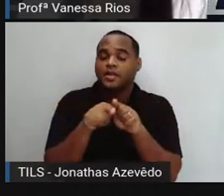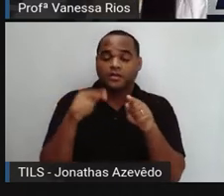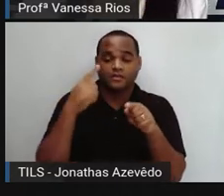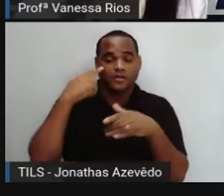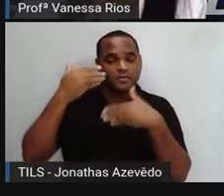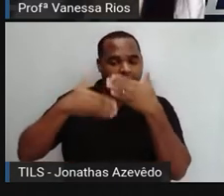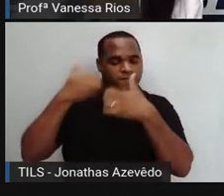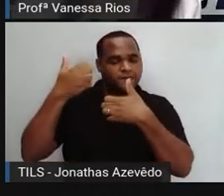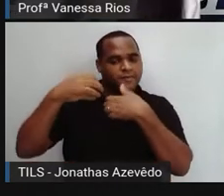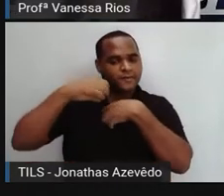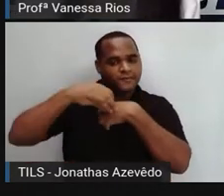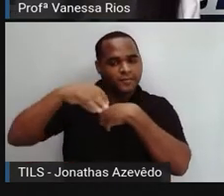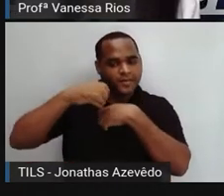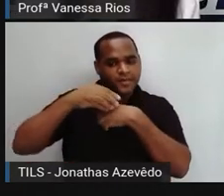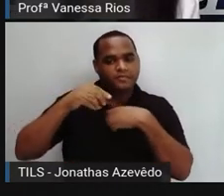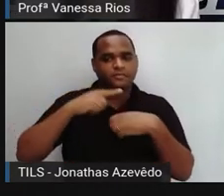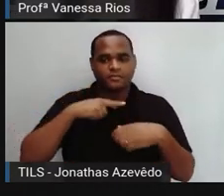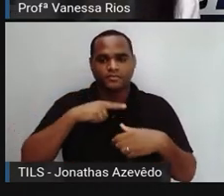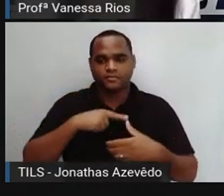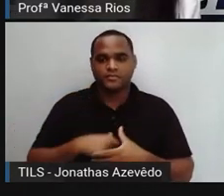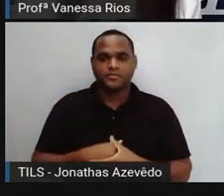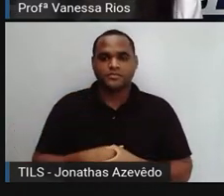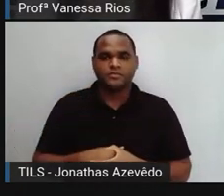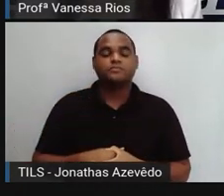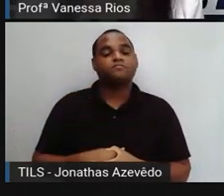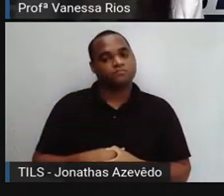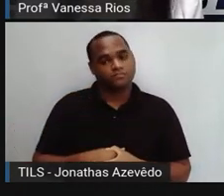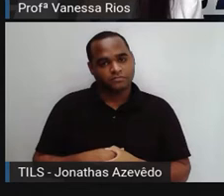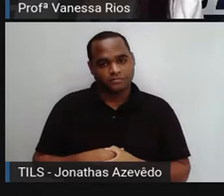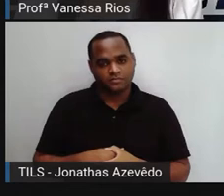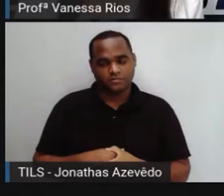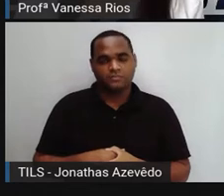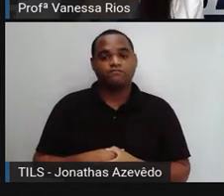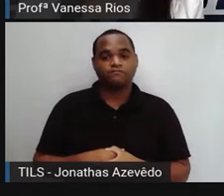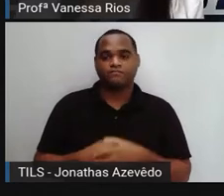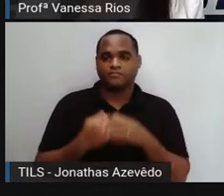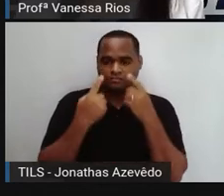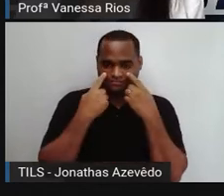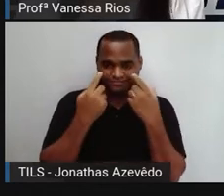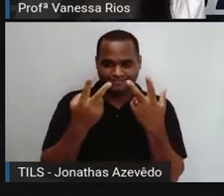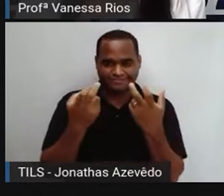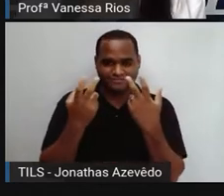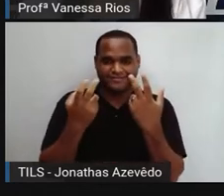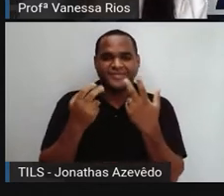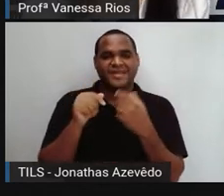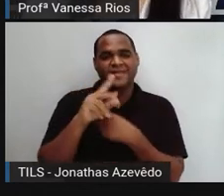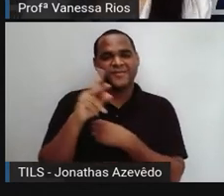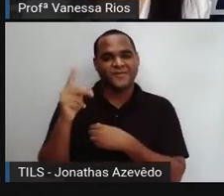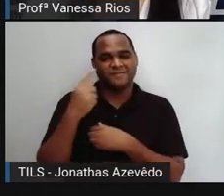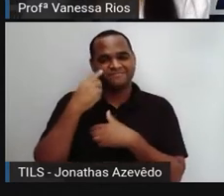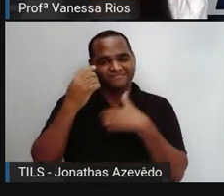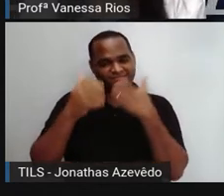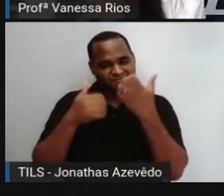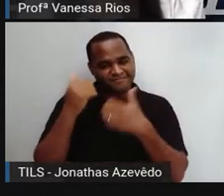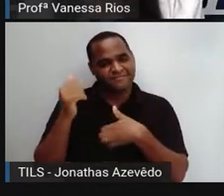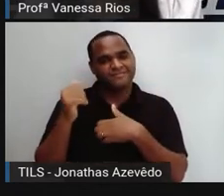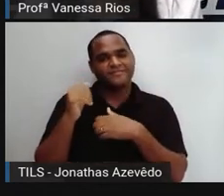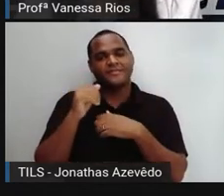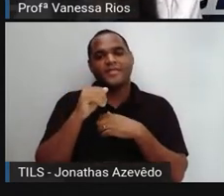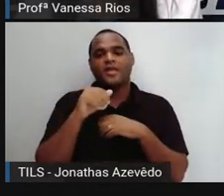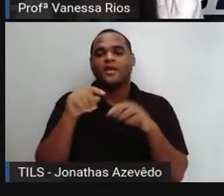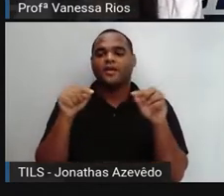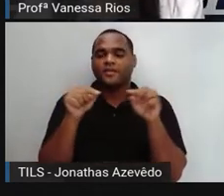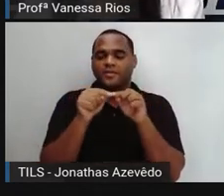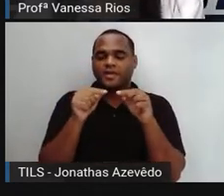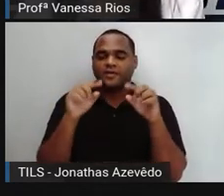informações sobre isso. E aí, para observar isso, tudo que a Pró está falando, a Pró trouxe aqui algumas